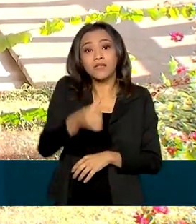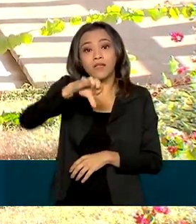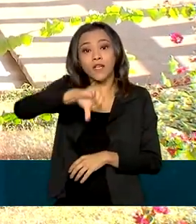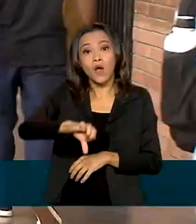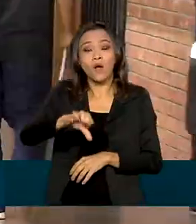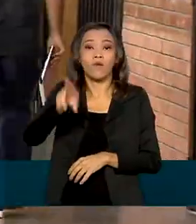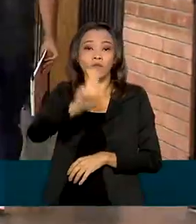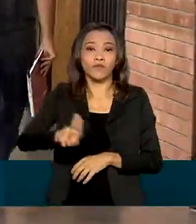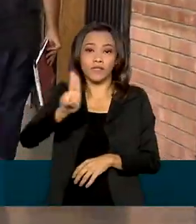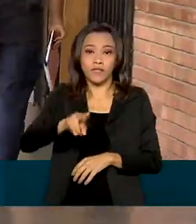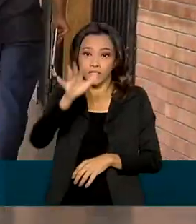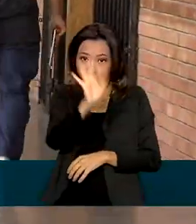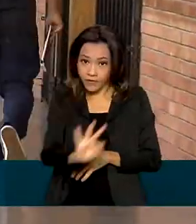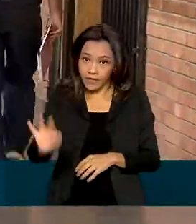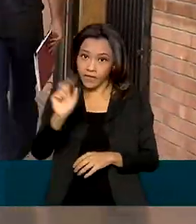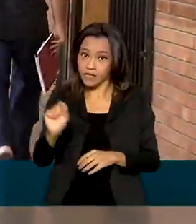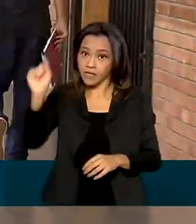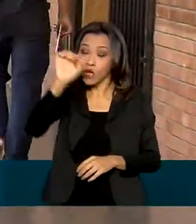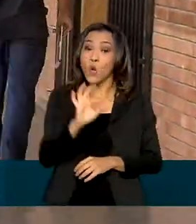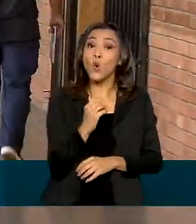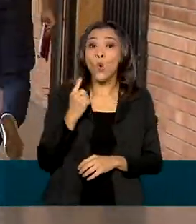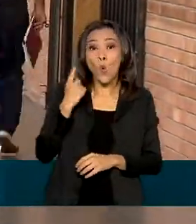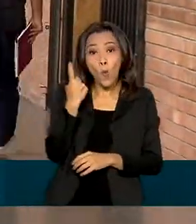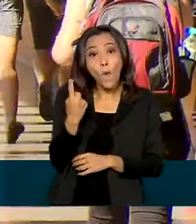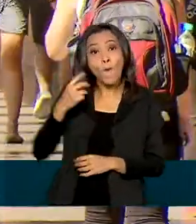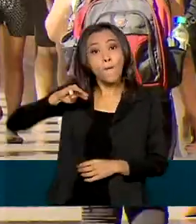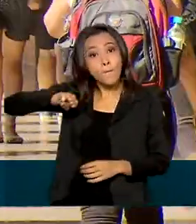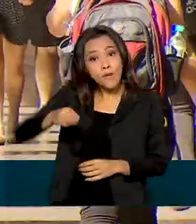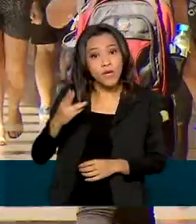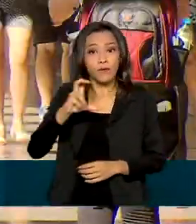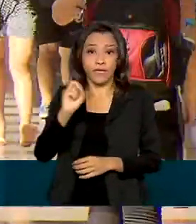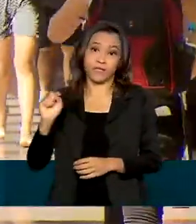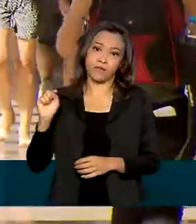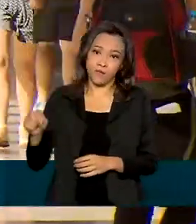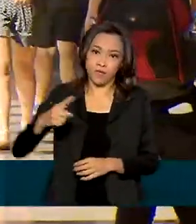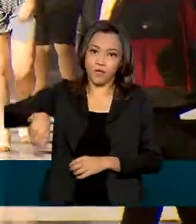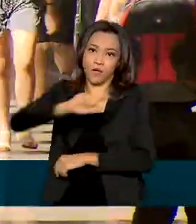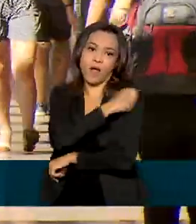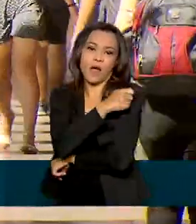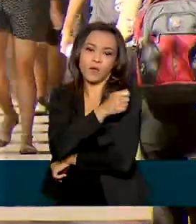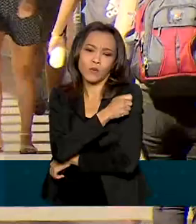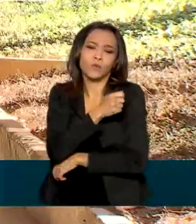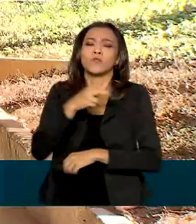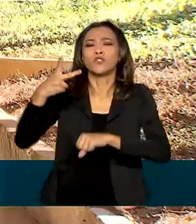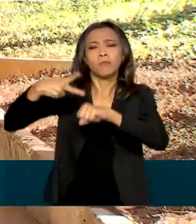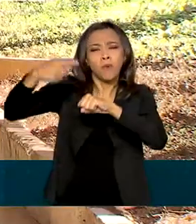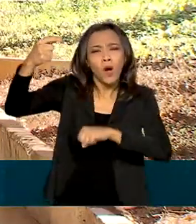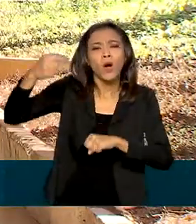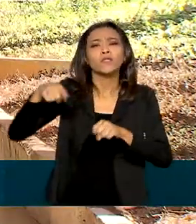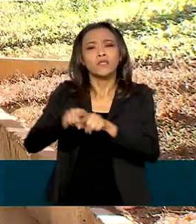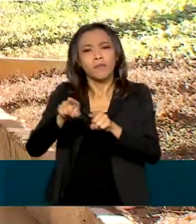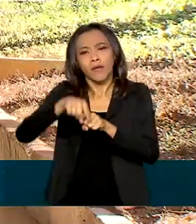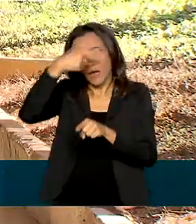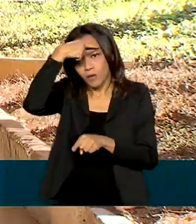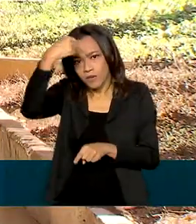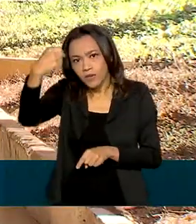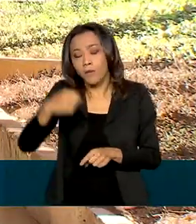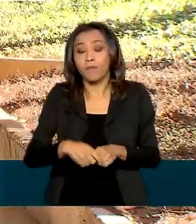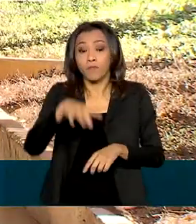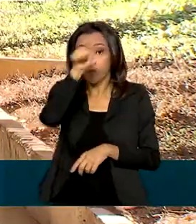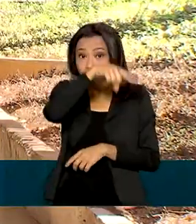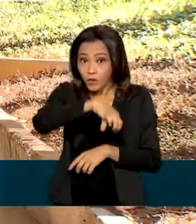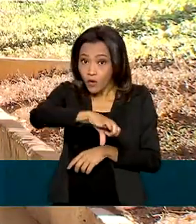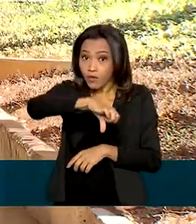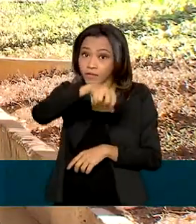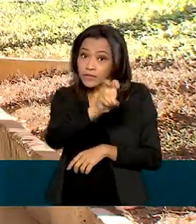federais, com mais de um milhão e meio de alunos, entre graduação e pós-graduação, e mais de 95 mil